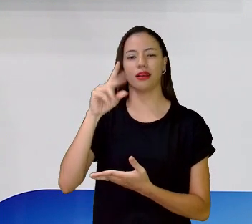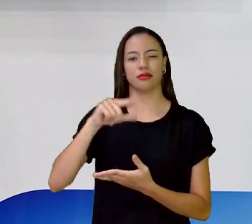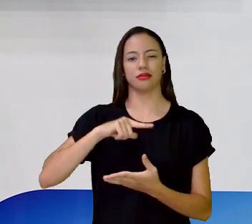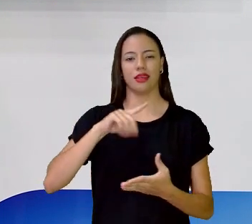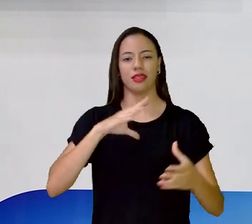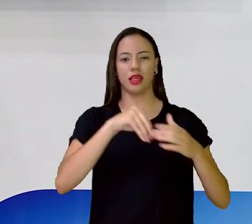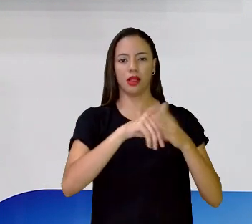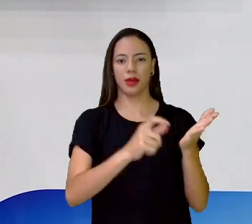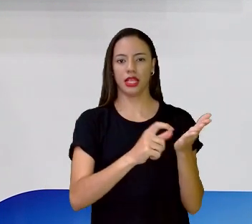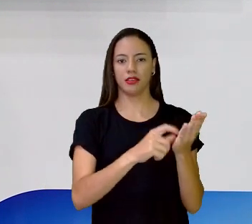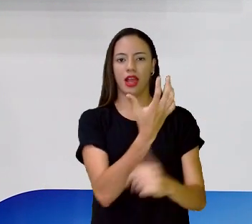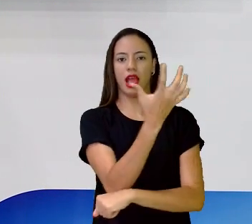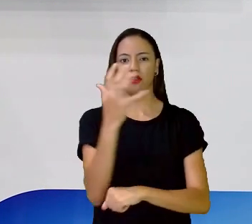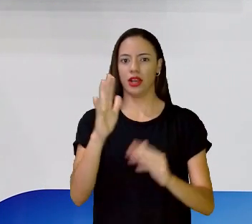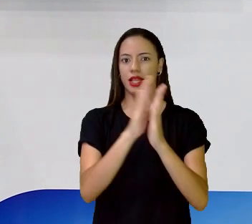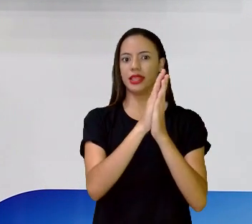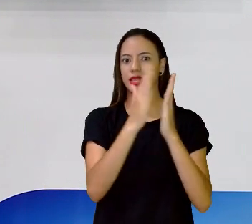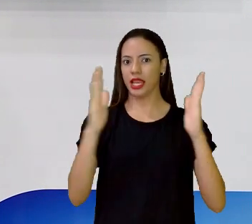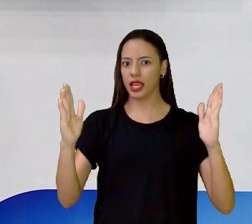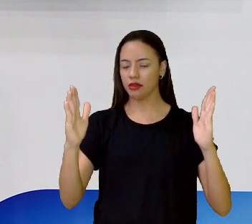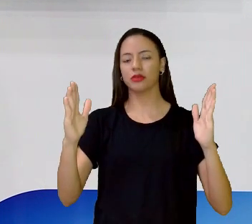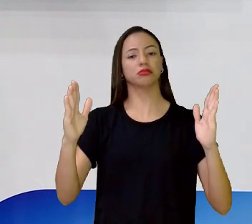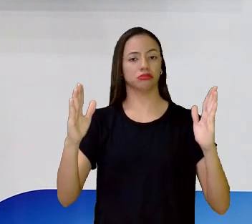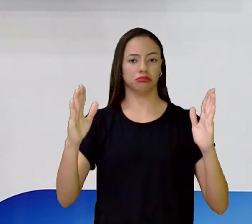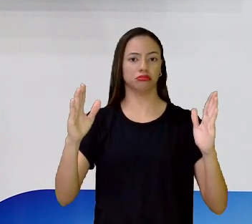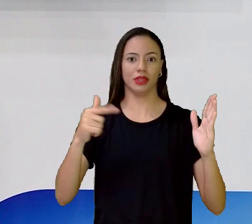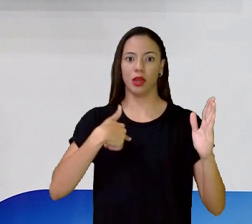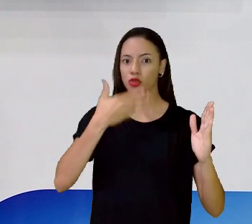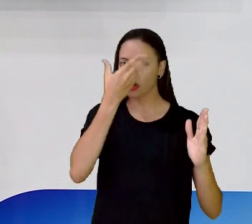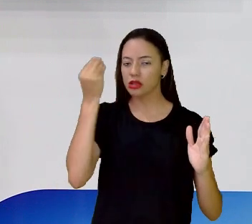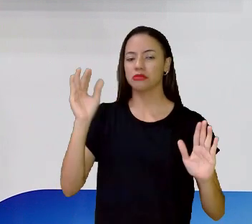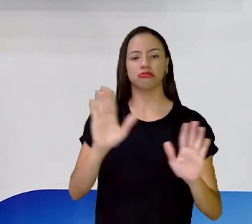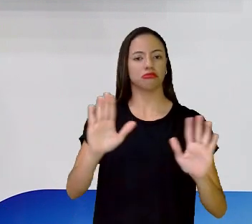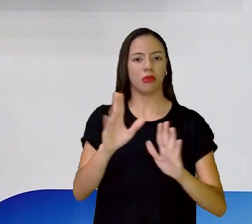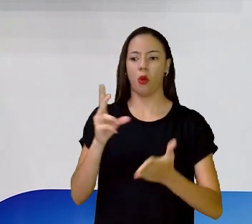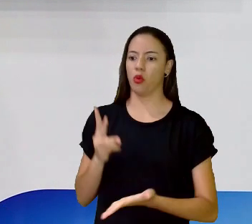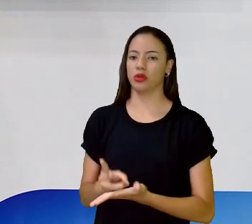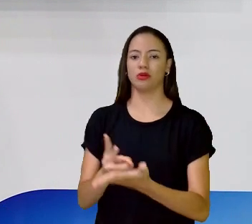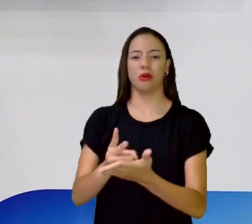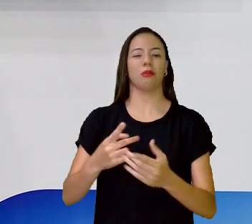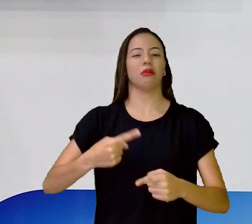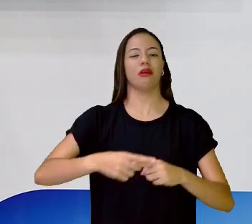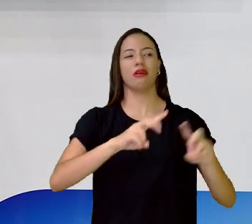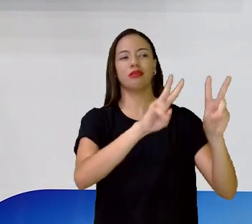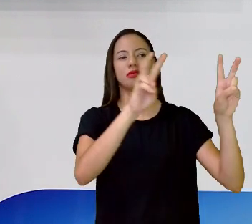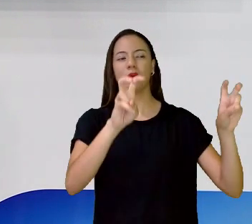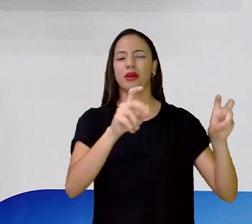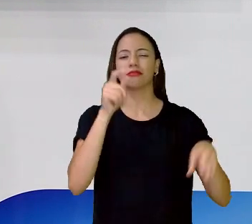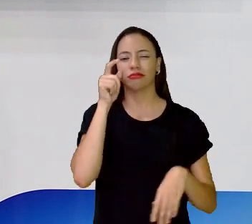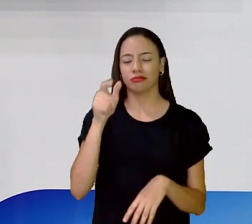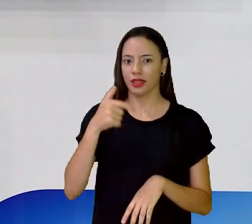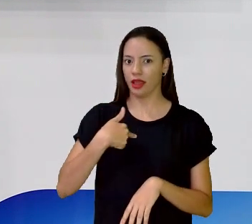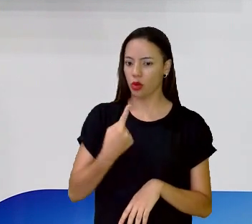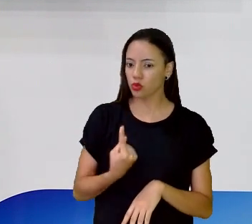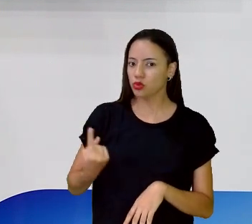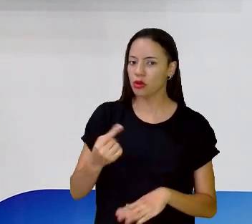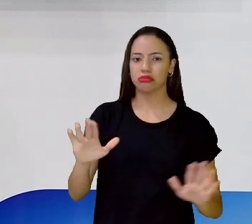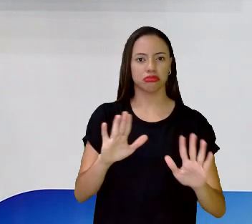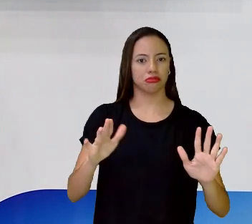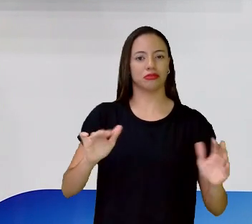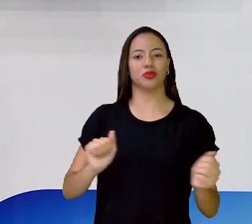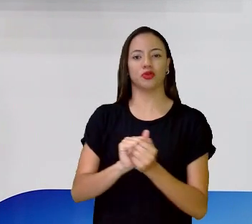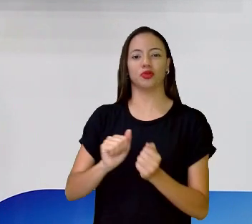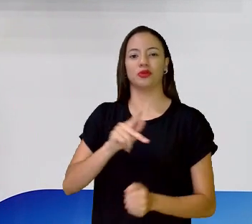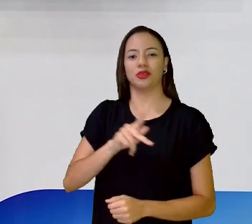Livros? Pois é, não esqueci dele não, a gente está continuando porque é um assunto que é muito interessante, mas ó, estou sozinha não, eu estou aqui com a professora